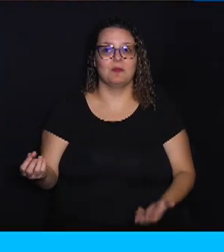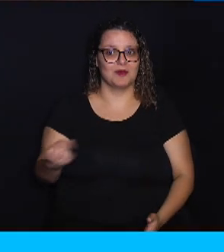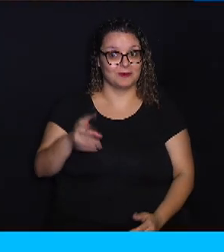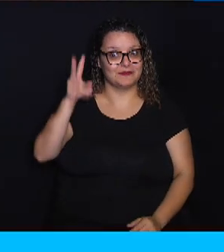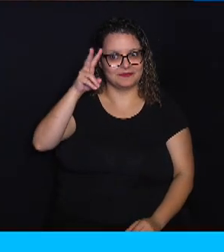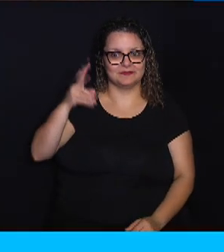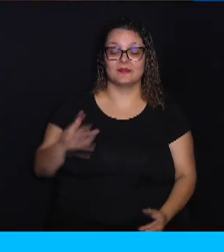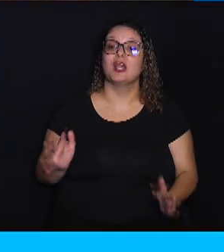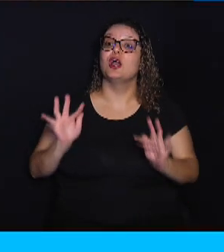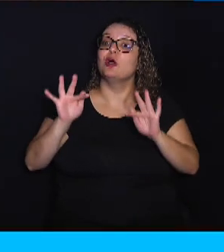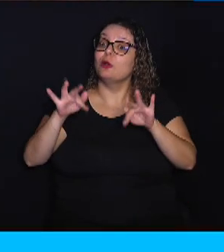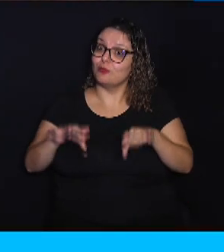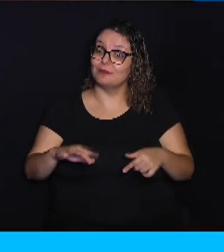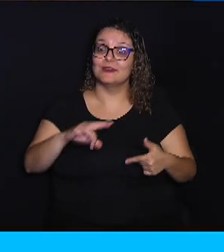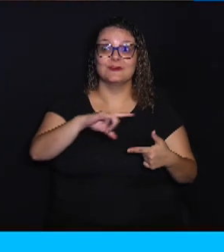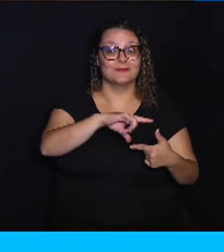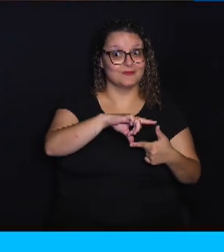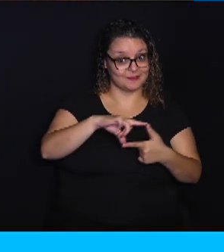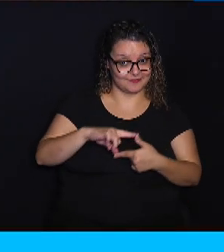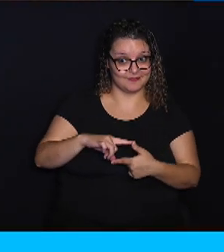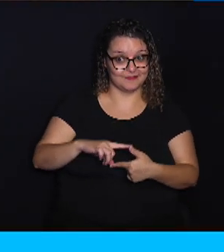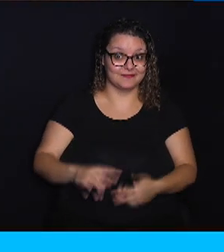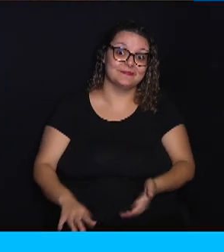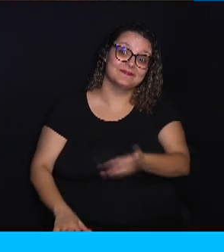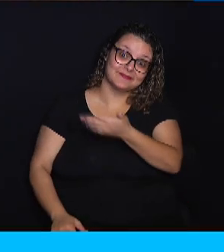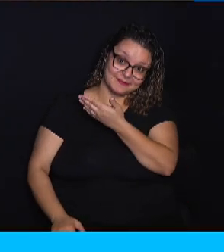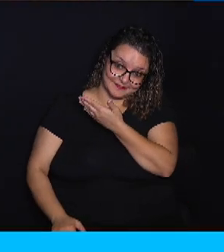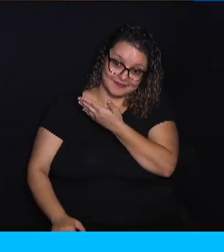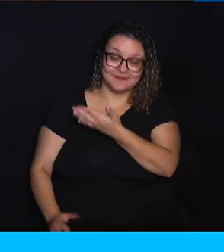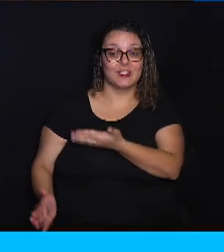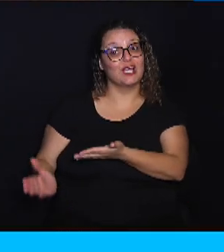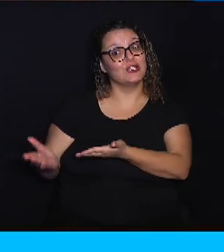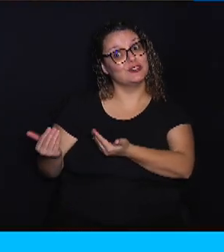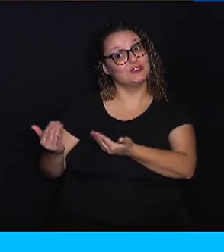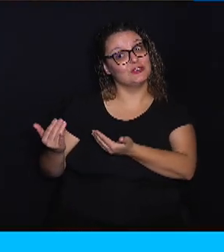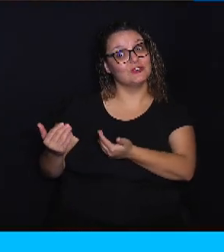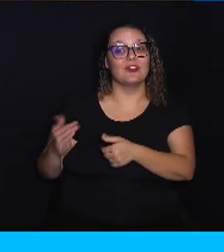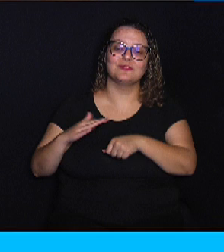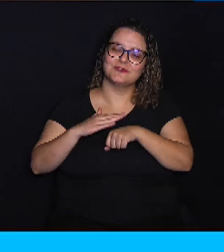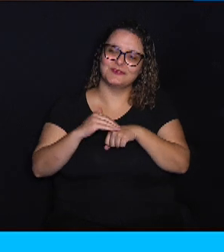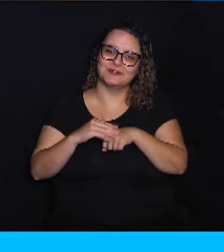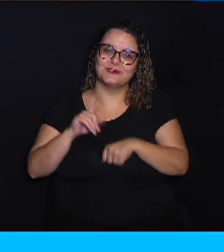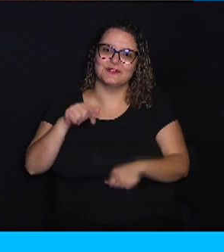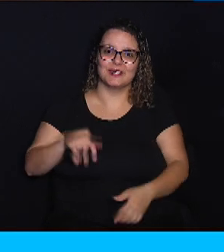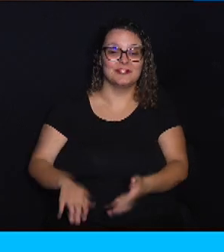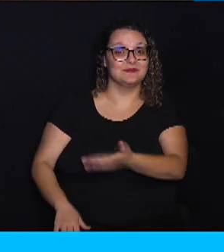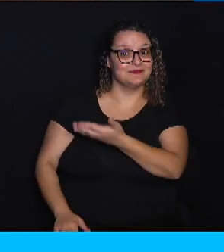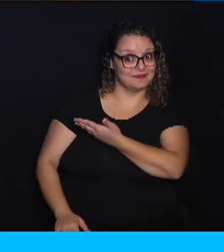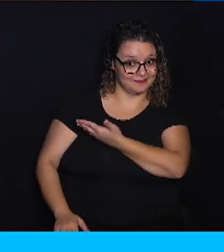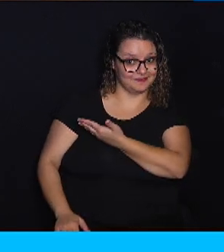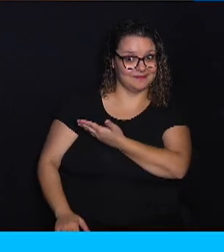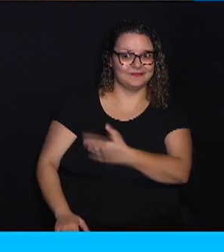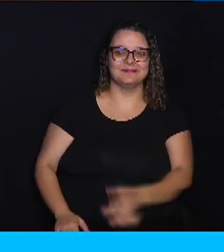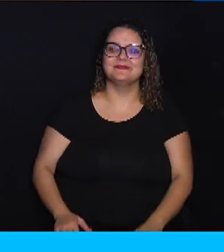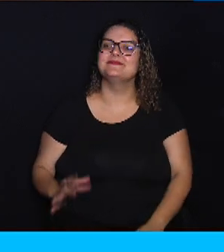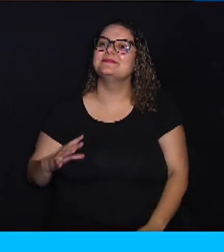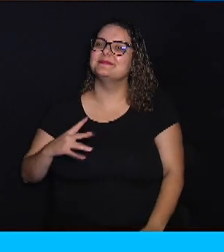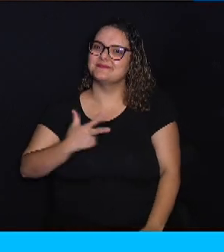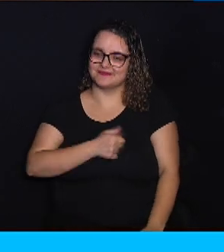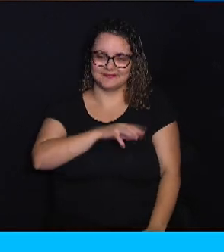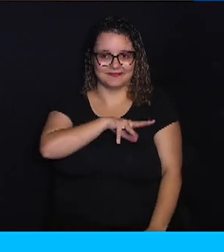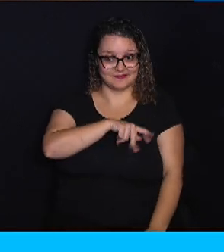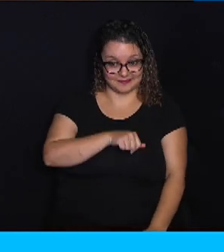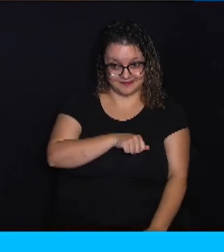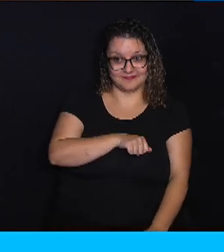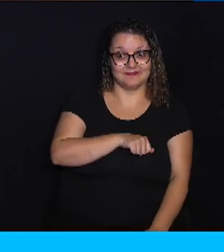E para encerrar o nosso quadro, essa doguinha jovem e dócil é a Jaqueline, que foi resgatada pelo Samu